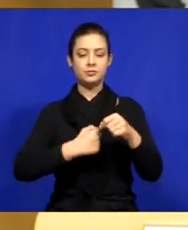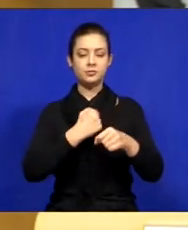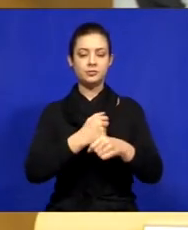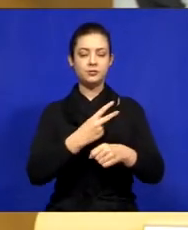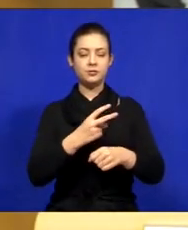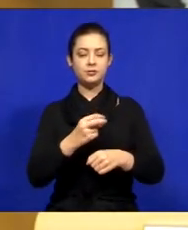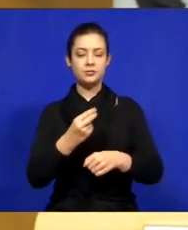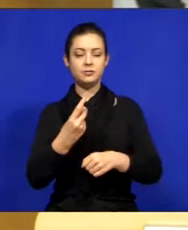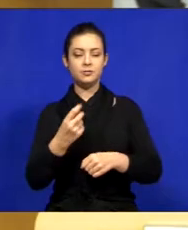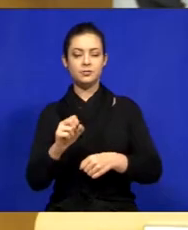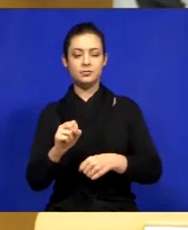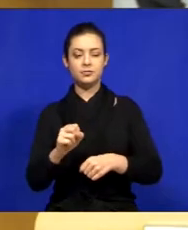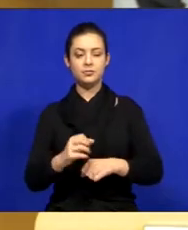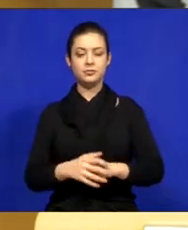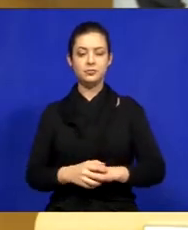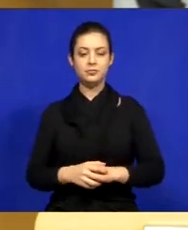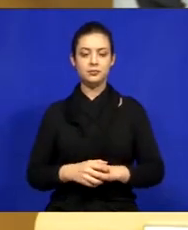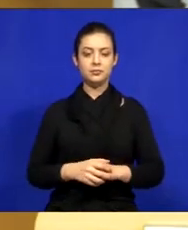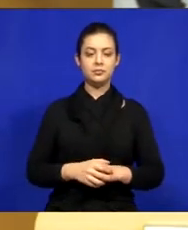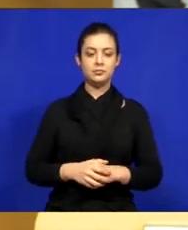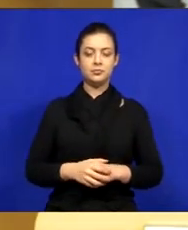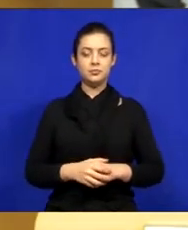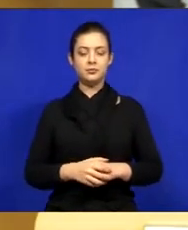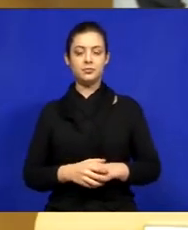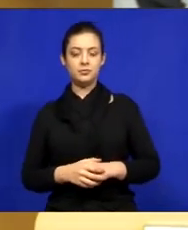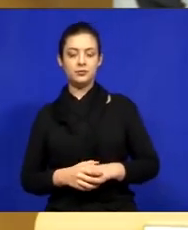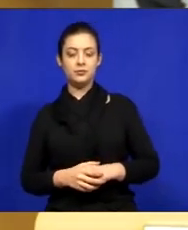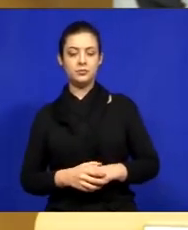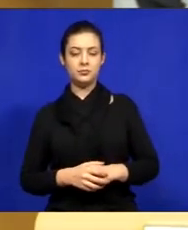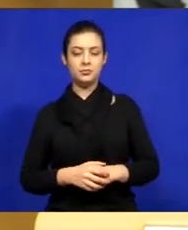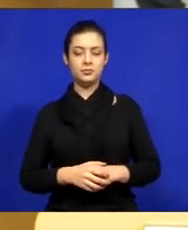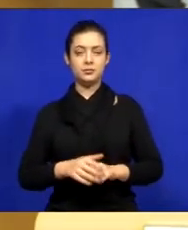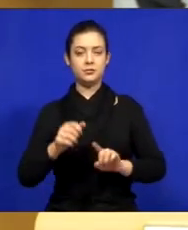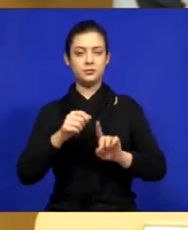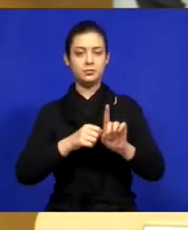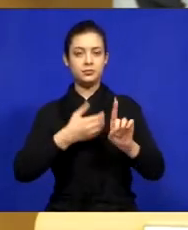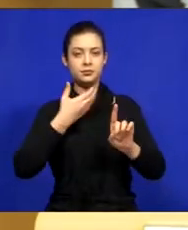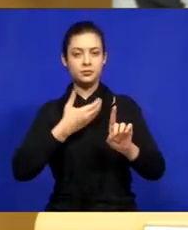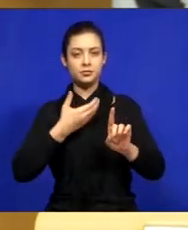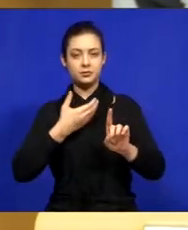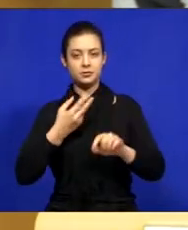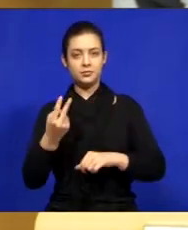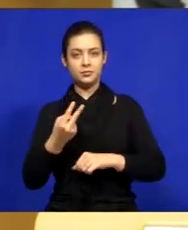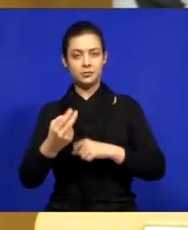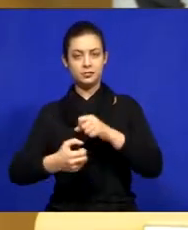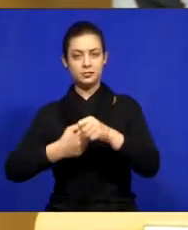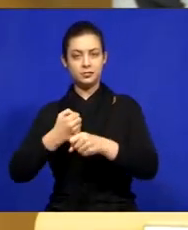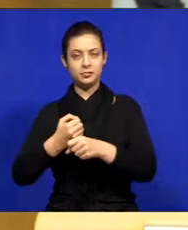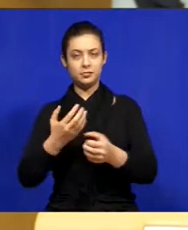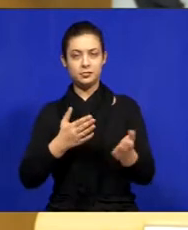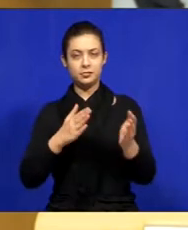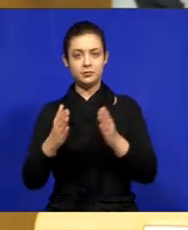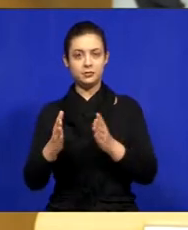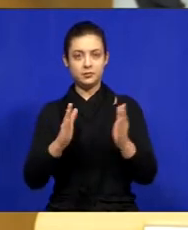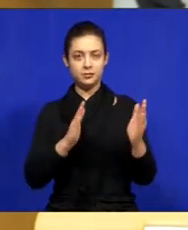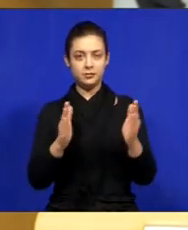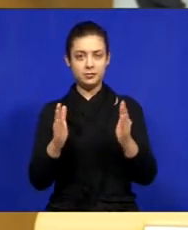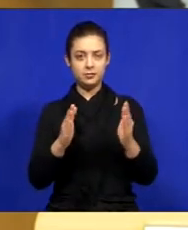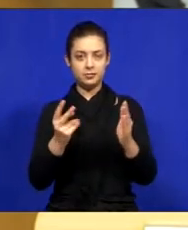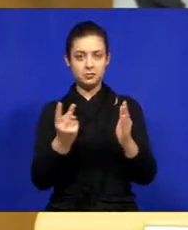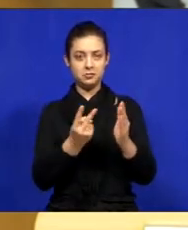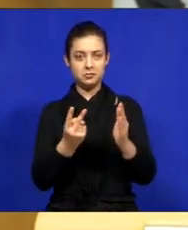2018, fechando aí em dezembro o segundo ano desta legislatura.